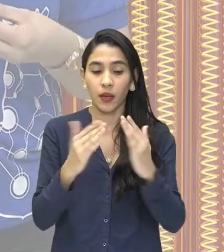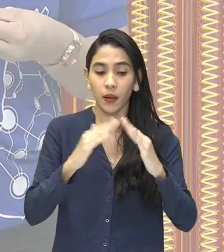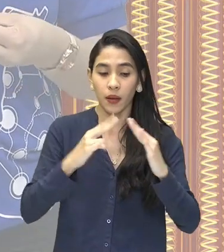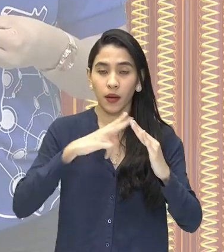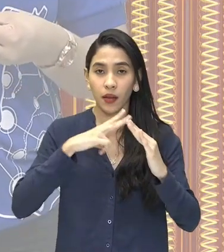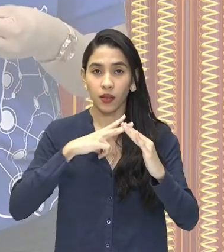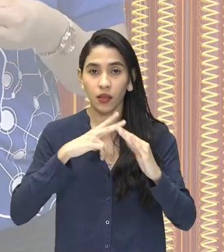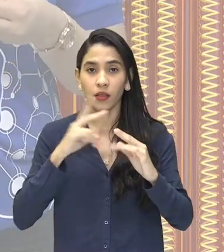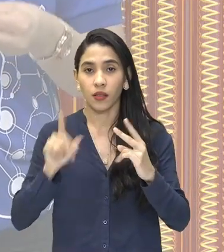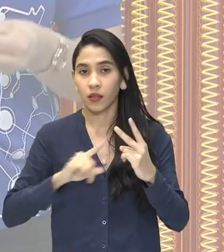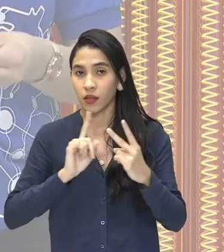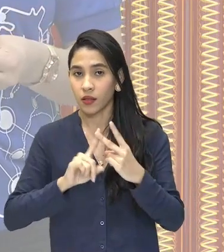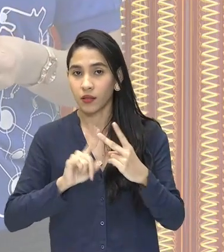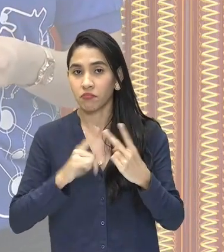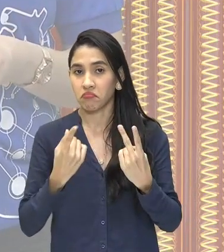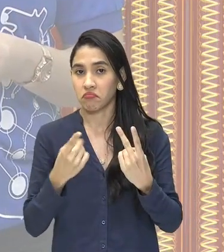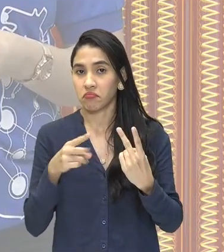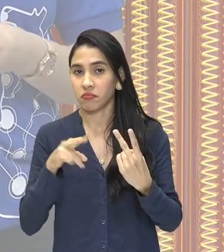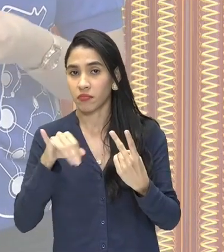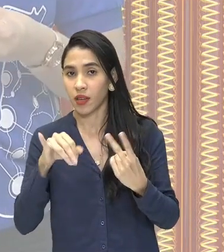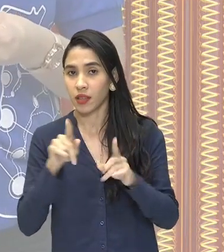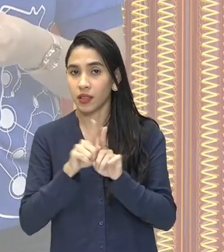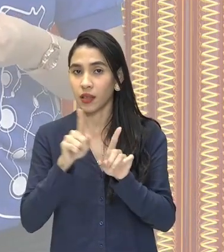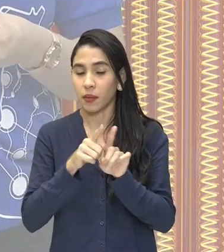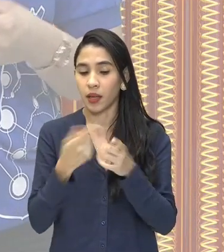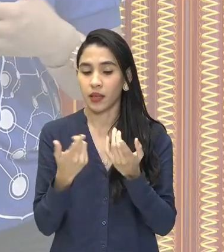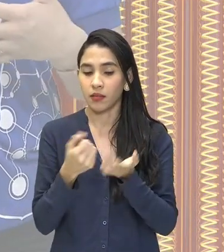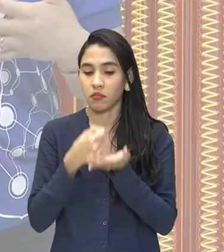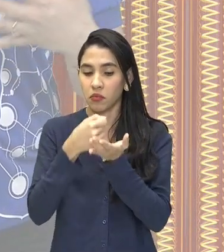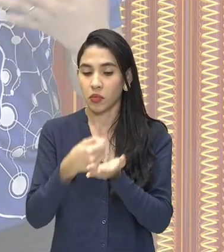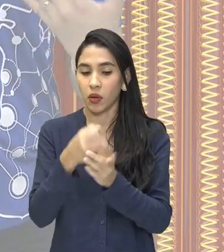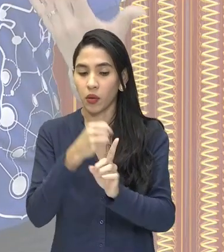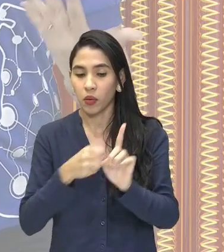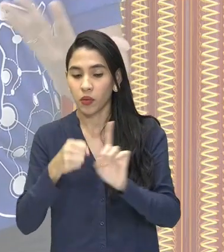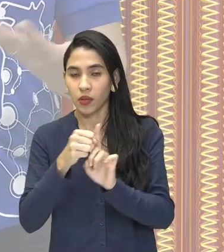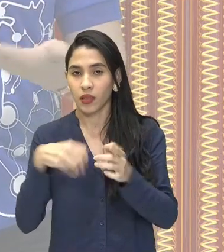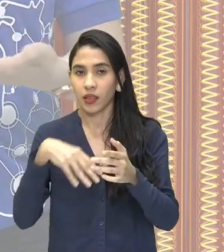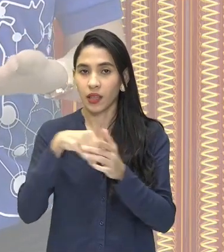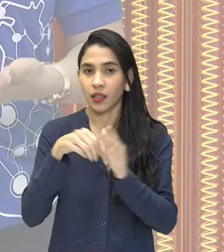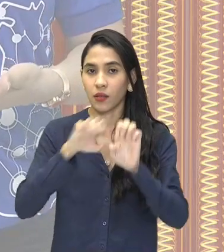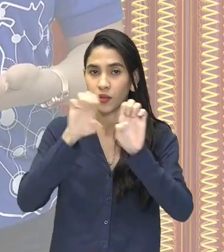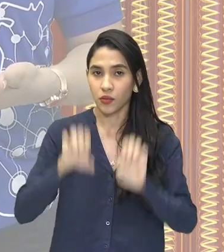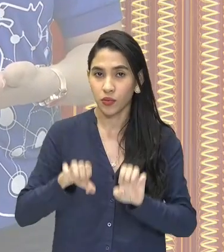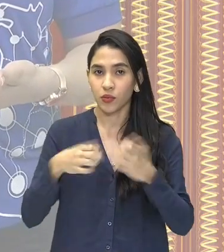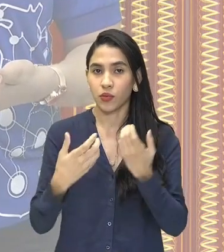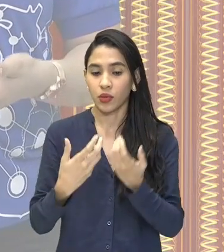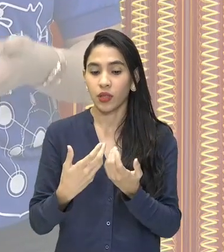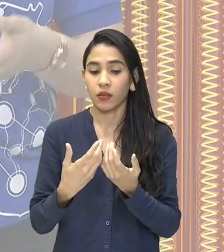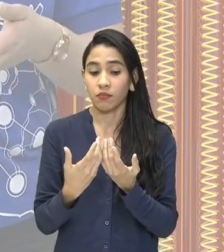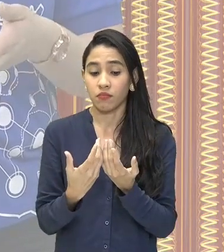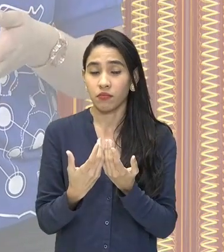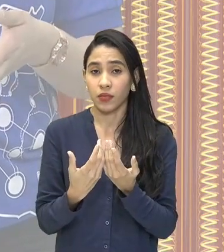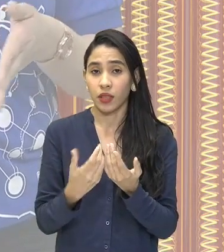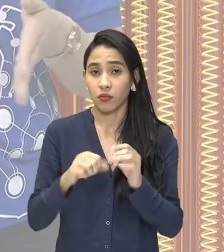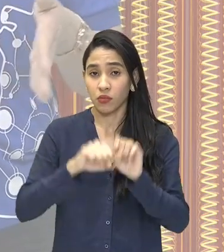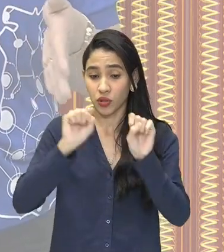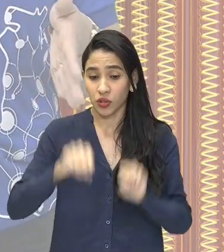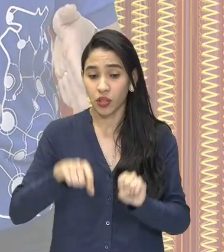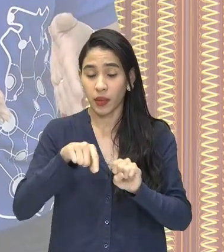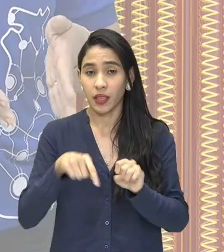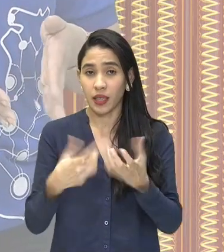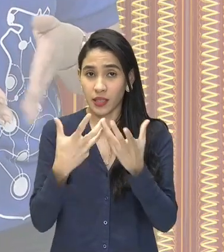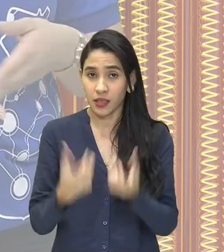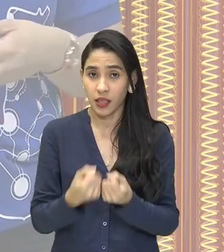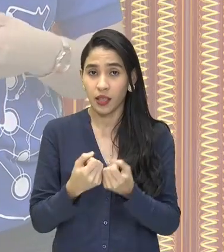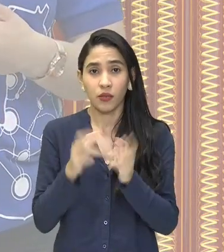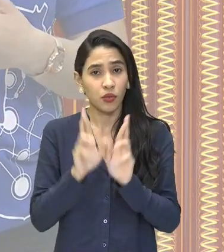Vai também dar uma certa mobilidade social dentro da estrutura em que ele for adotado, o que é diferente